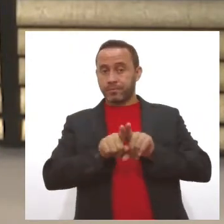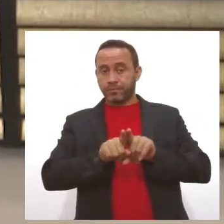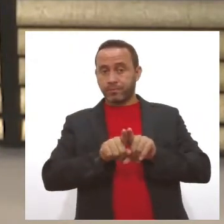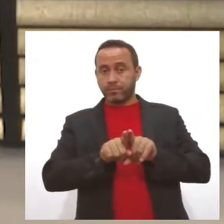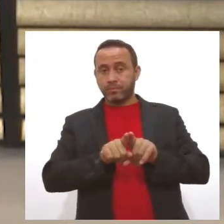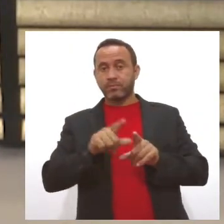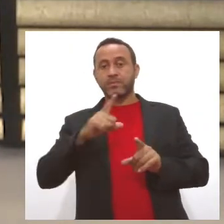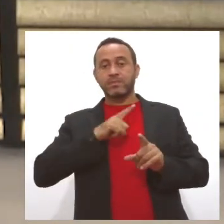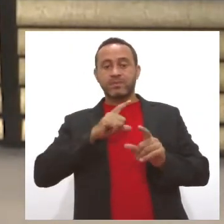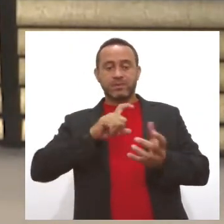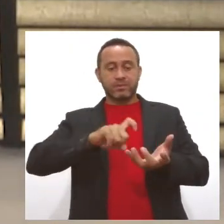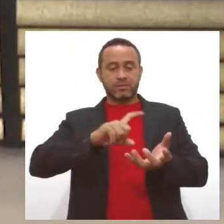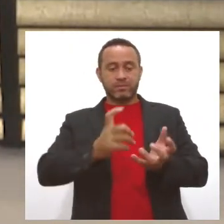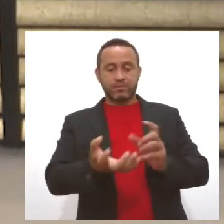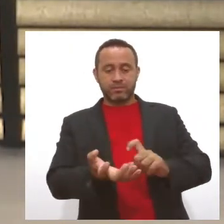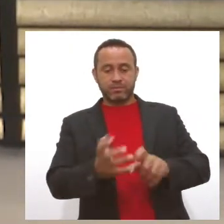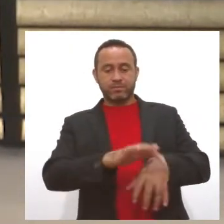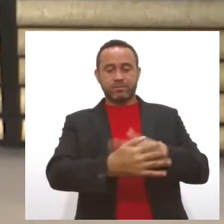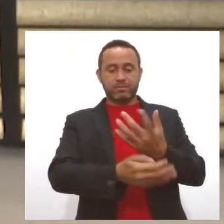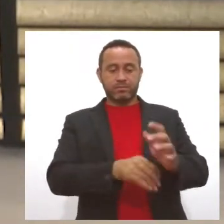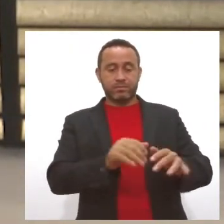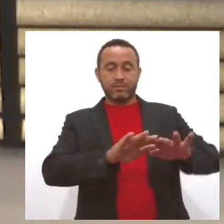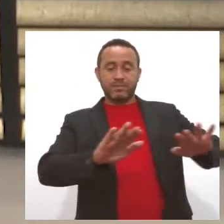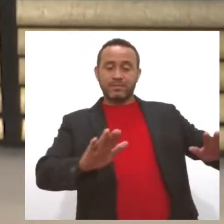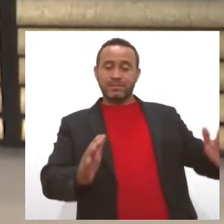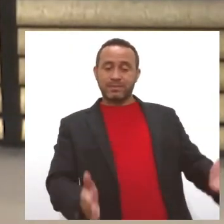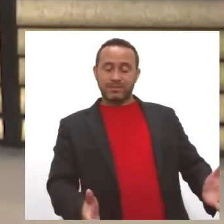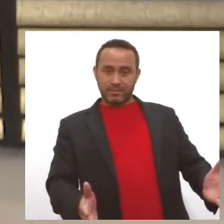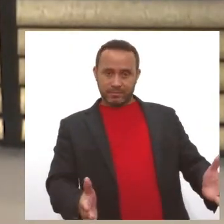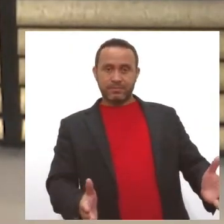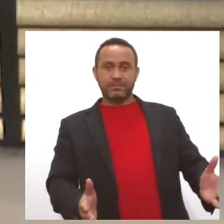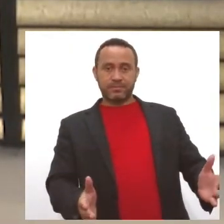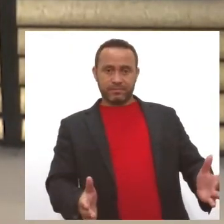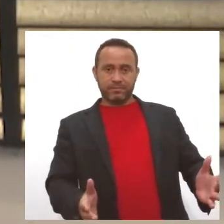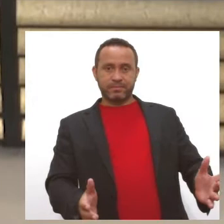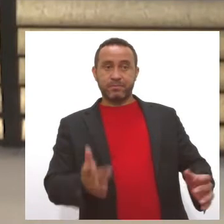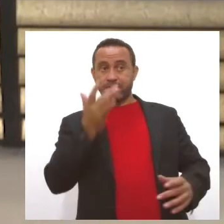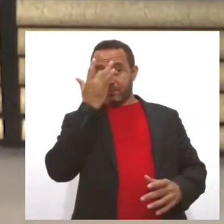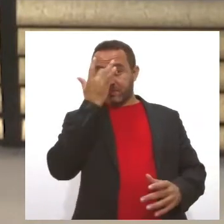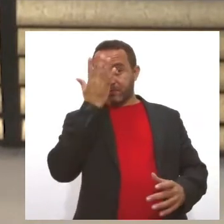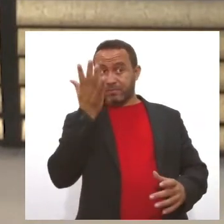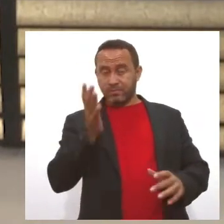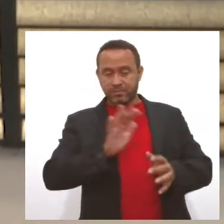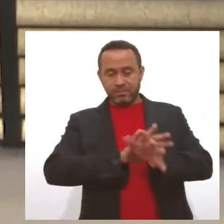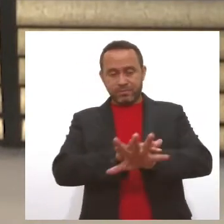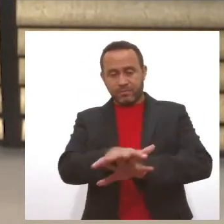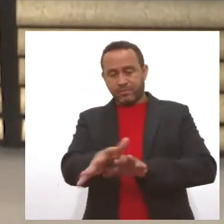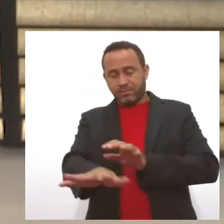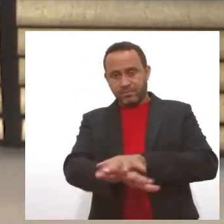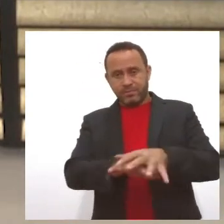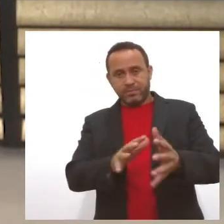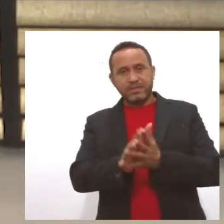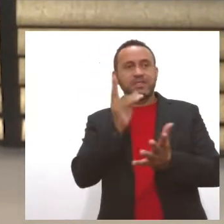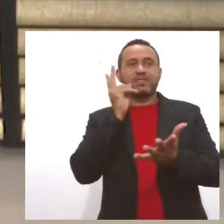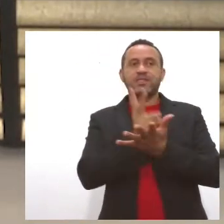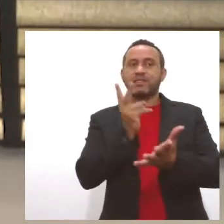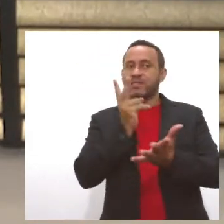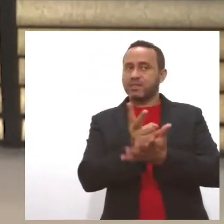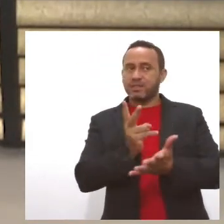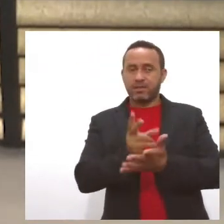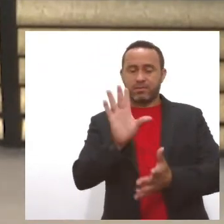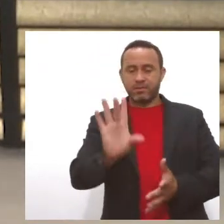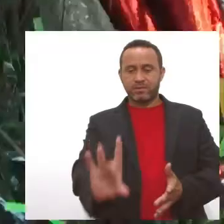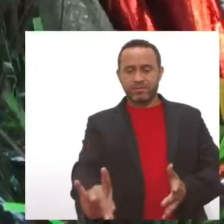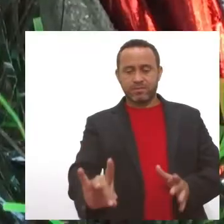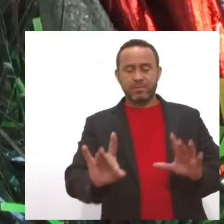tenha álcool gel nas mesas, formas mais fáceis de se higienizar a mão toda vez que se pegar algum